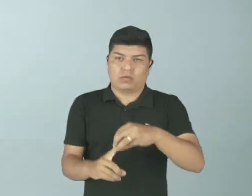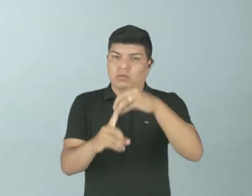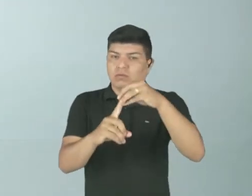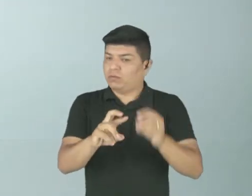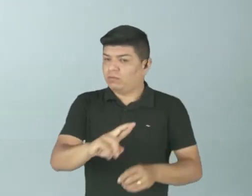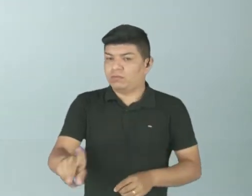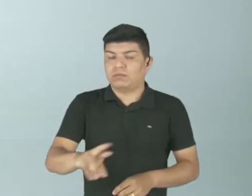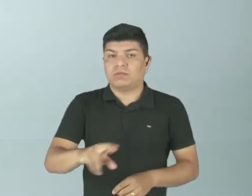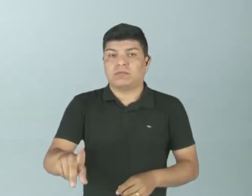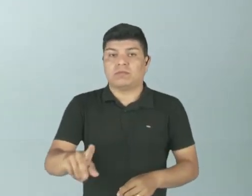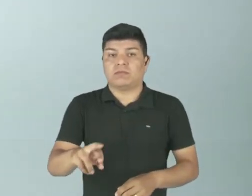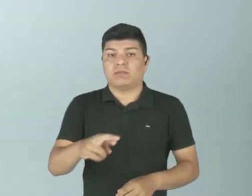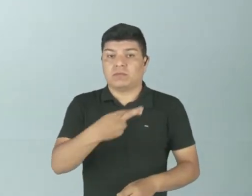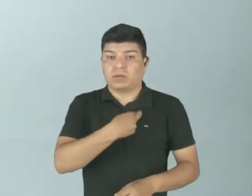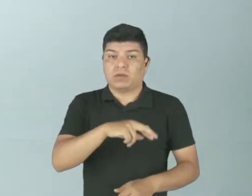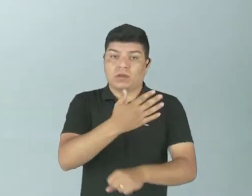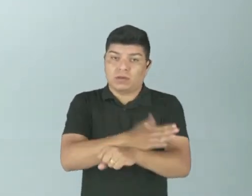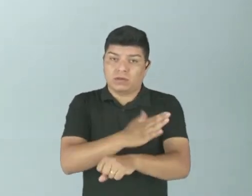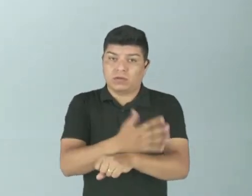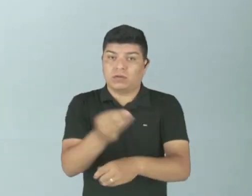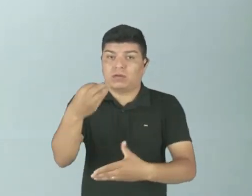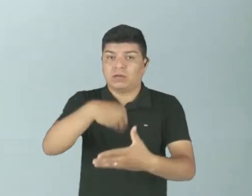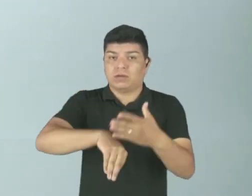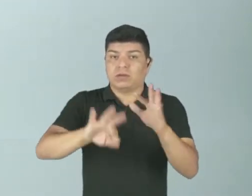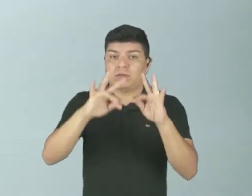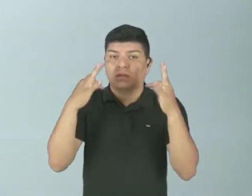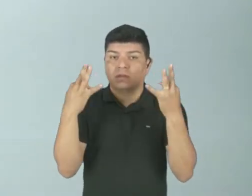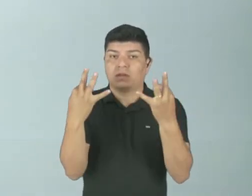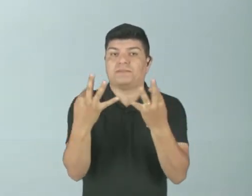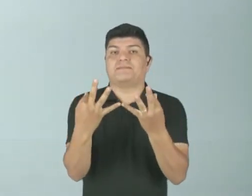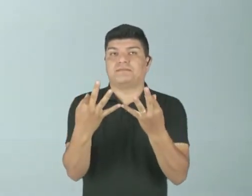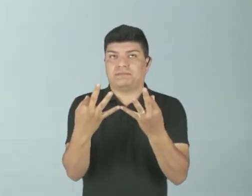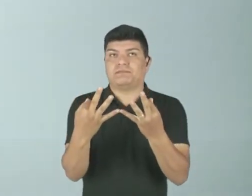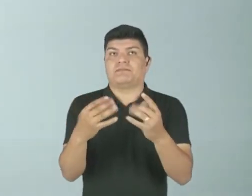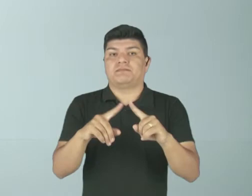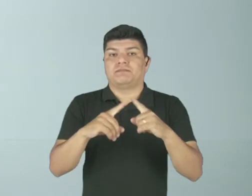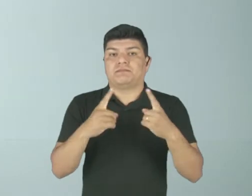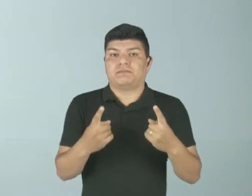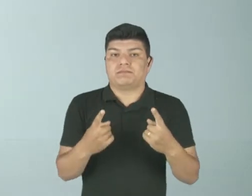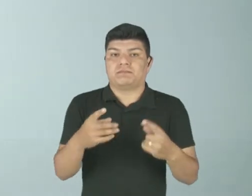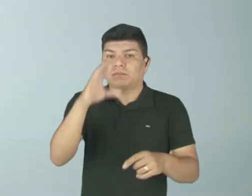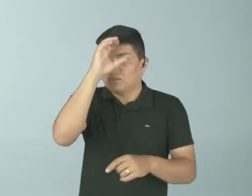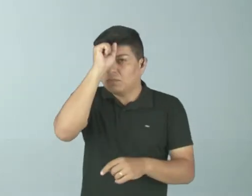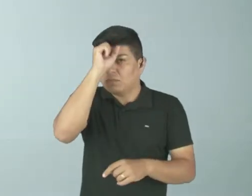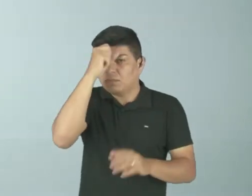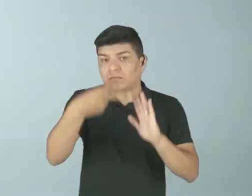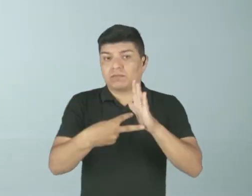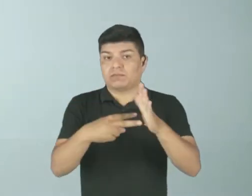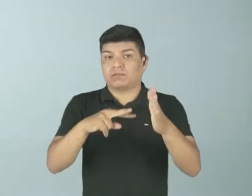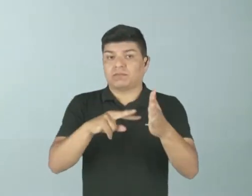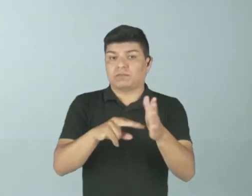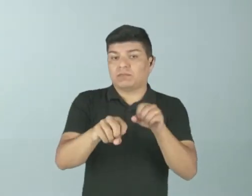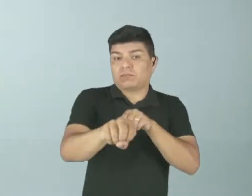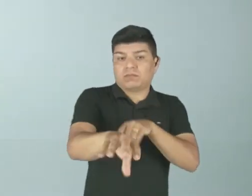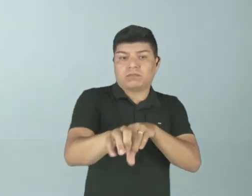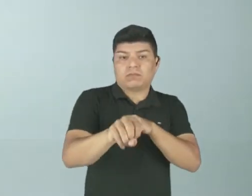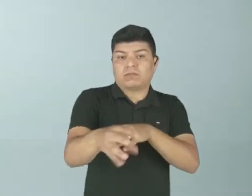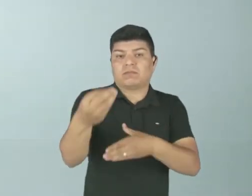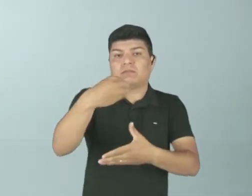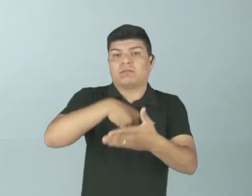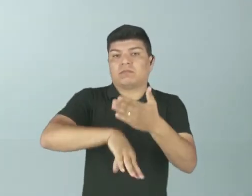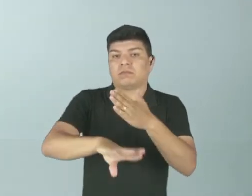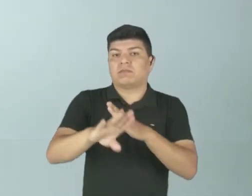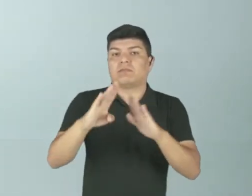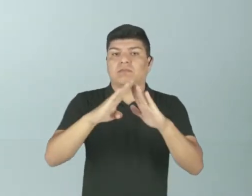certo é que a religião é praticada no seio da família, mas uma coisa é você aprender o que é ensino religioso dentro do